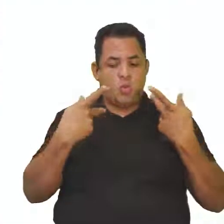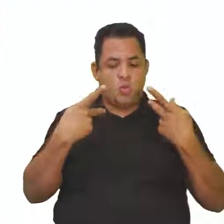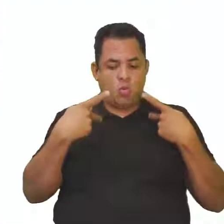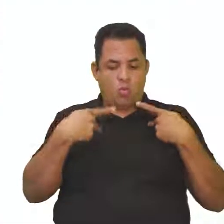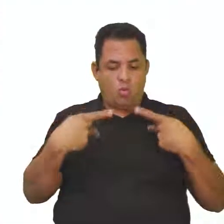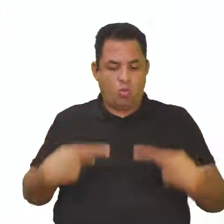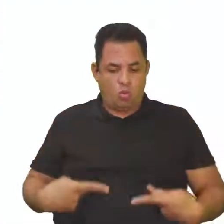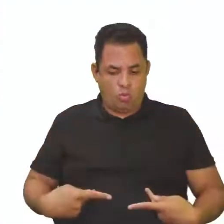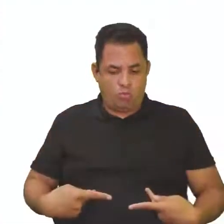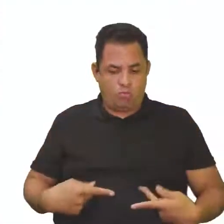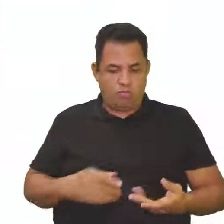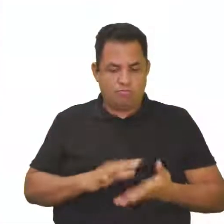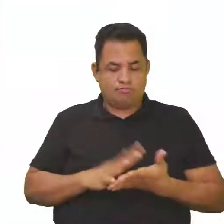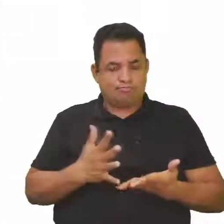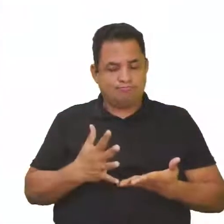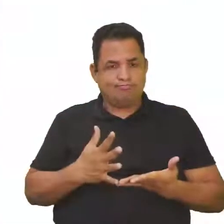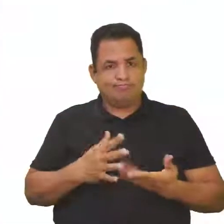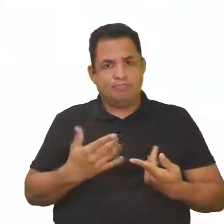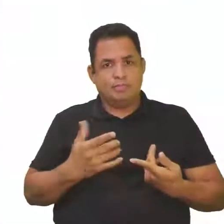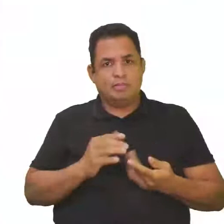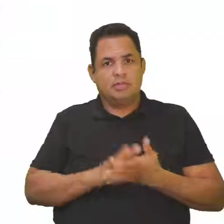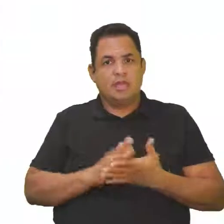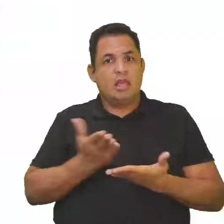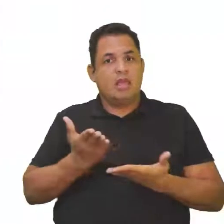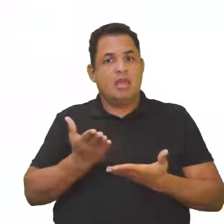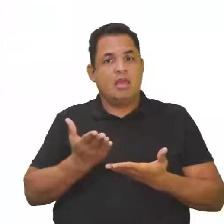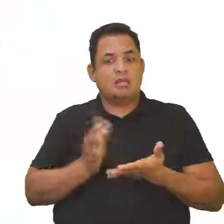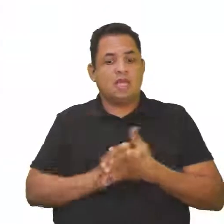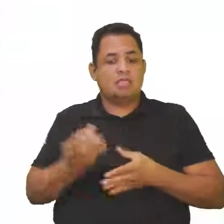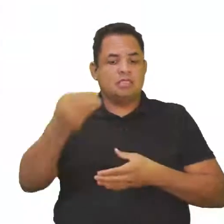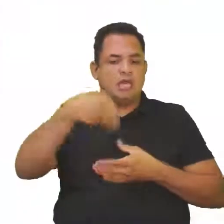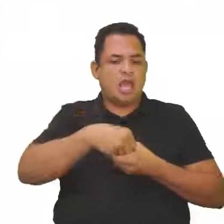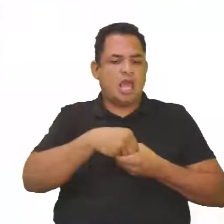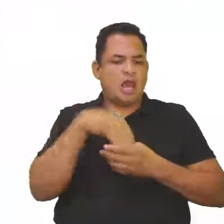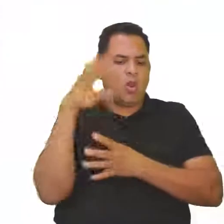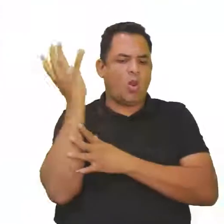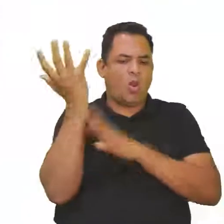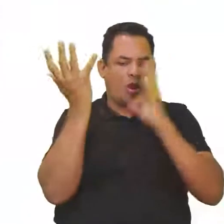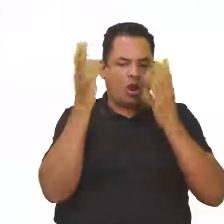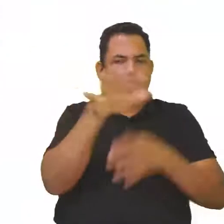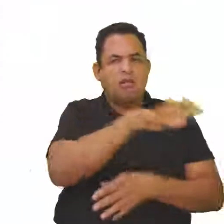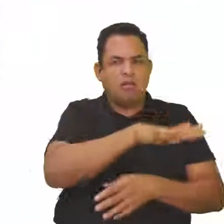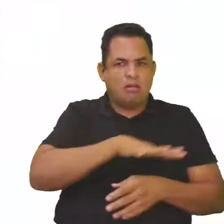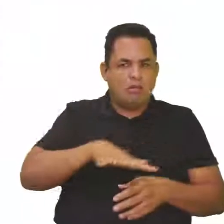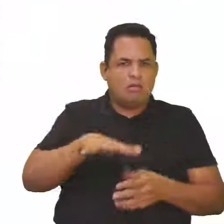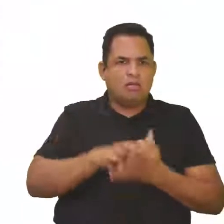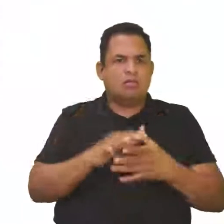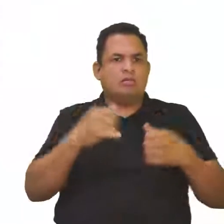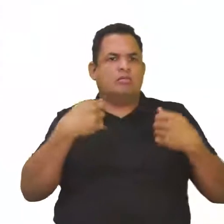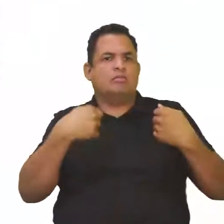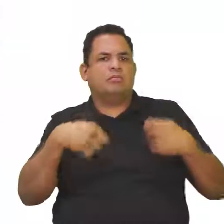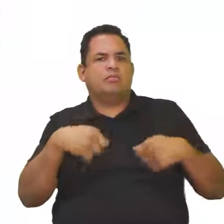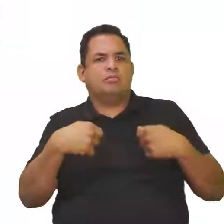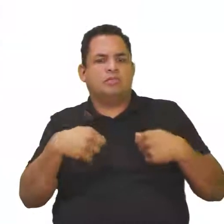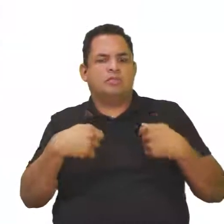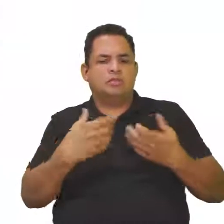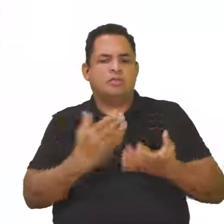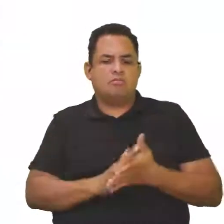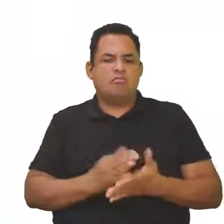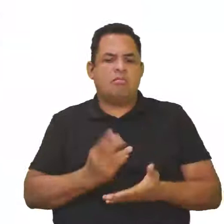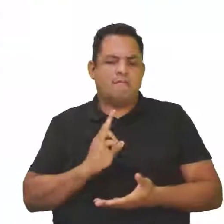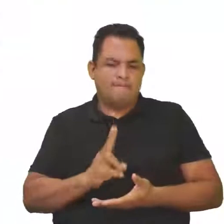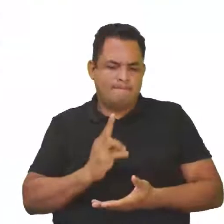ser humano, como animal, é parte integrante da natureza e necessita dela para